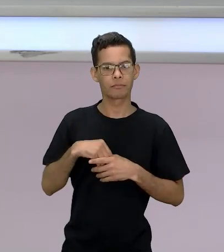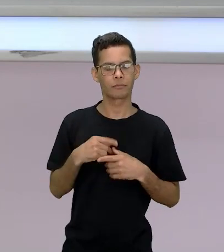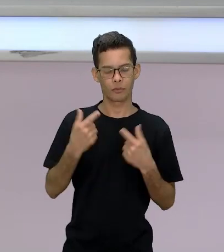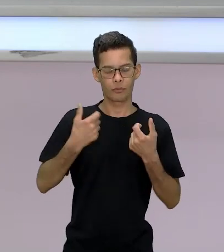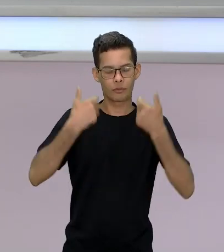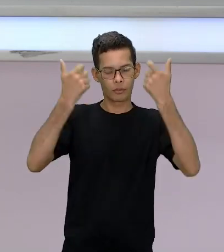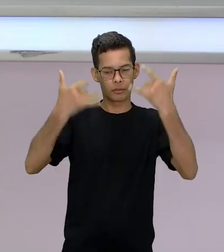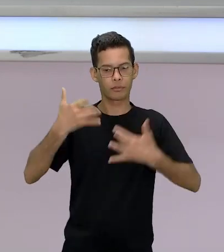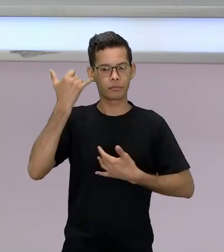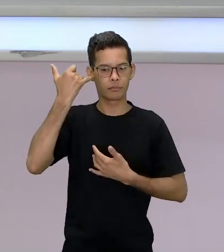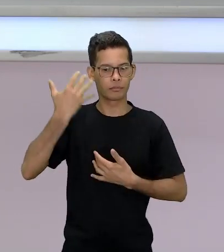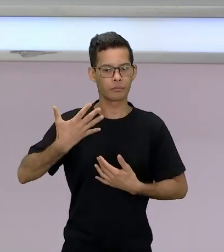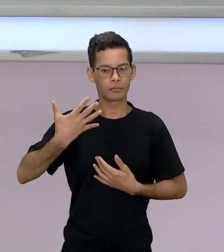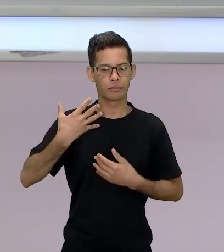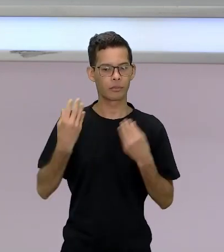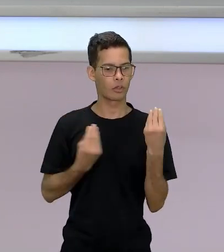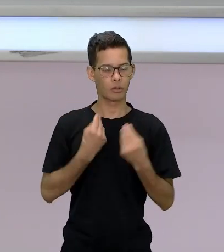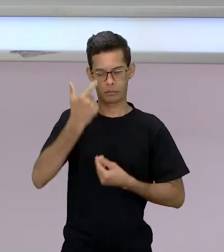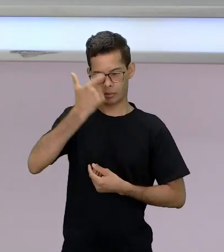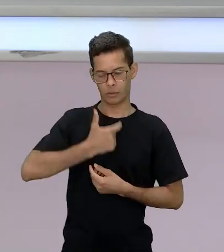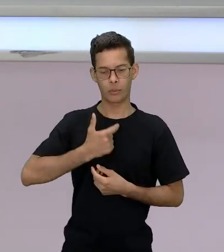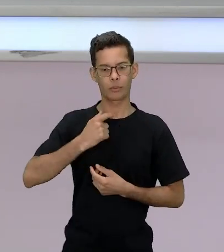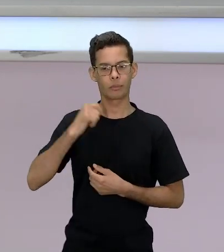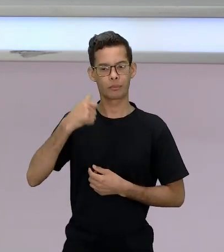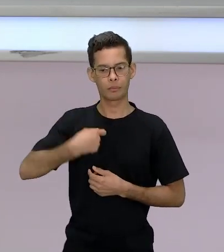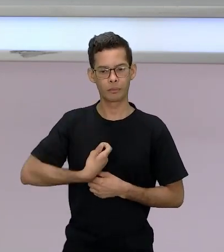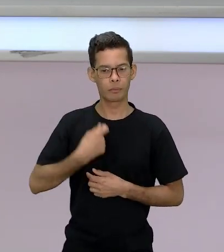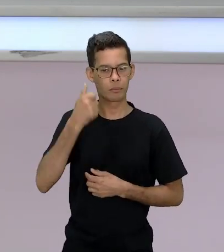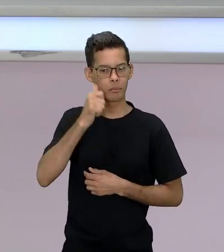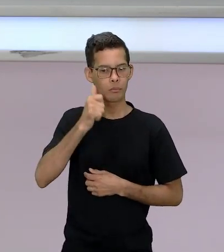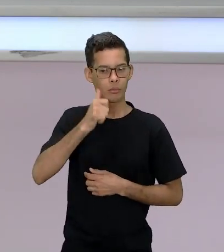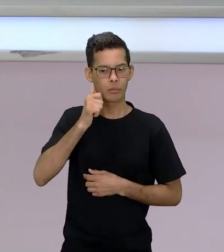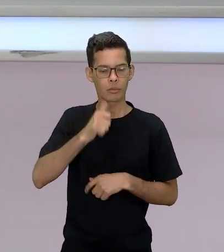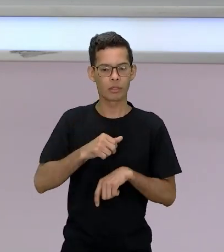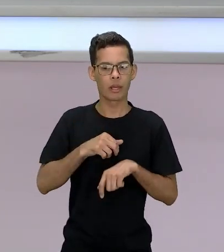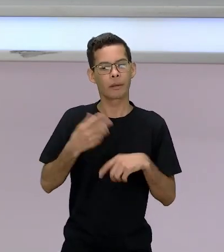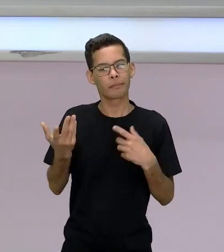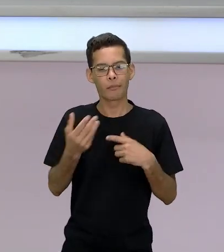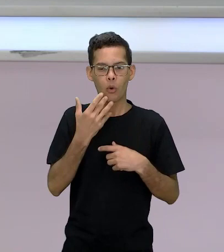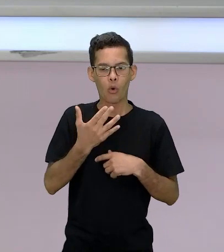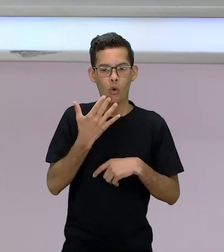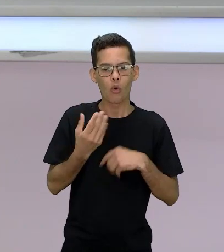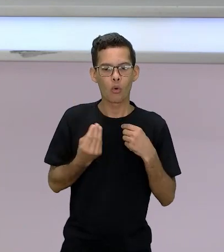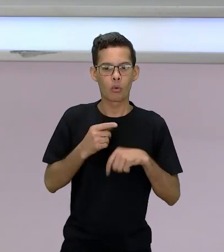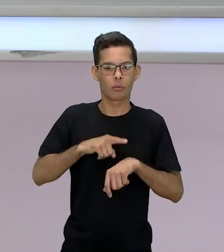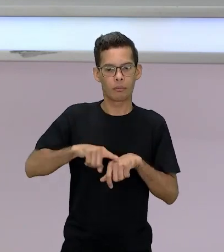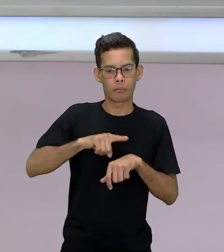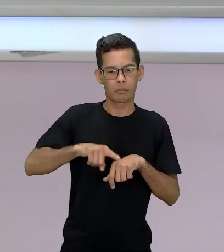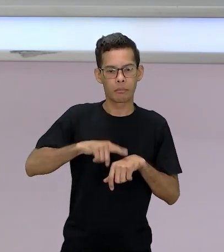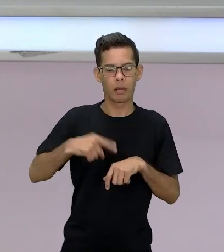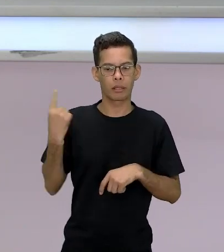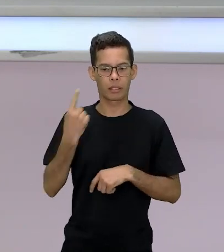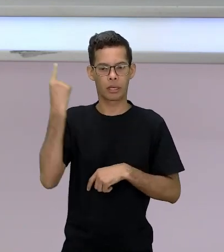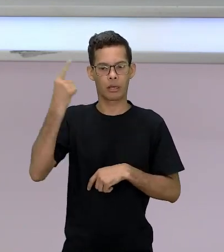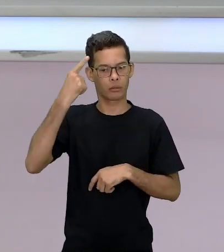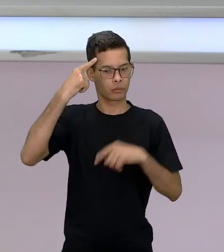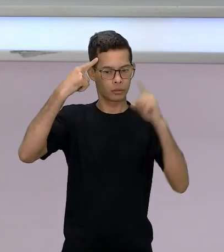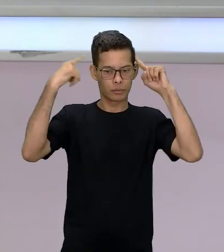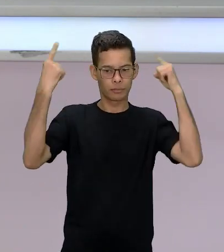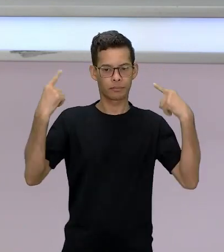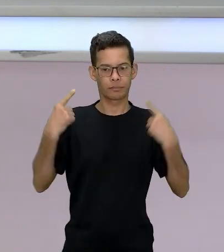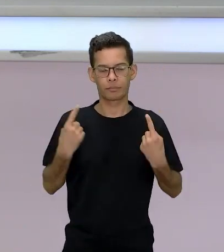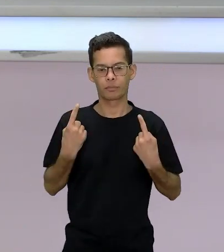descrever para vocês. Eu sou uma mulher de cor parda, sou uma mulher alta, tenho cabelos cacheados